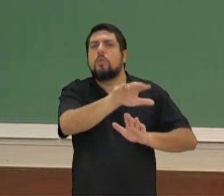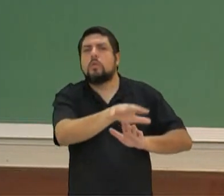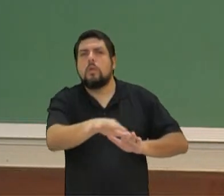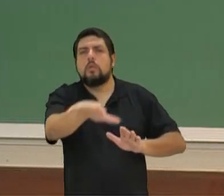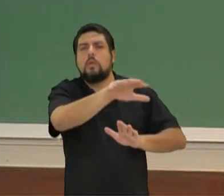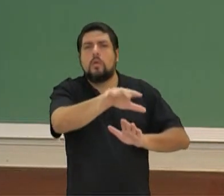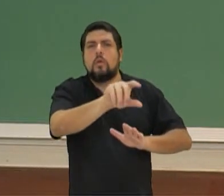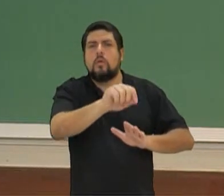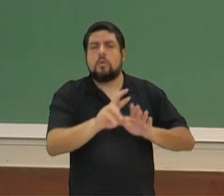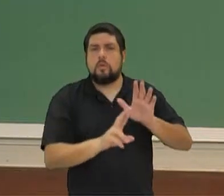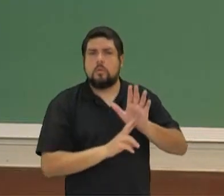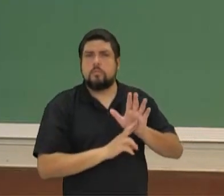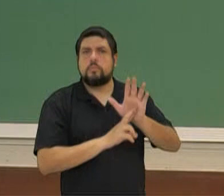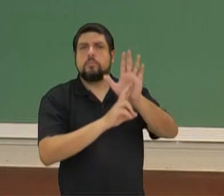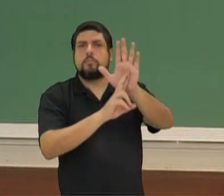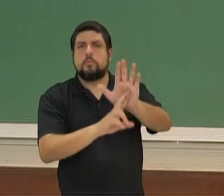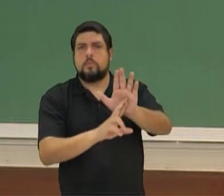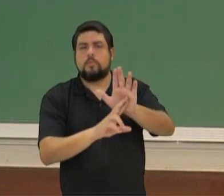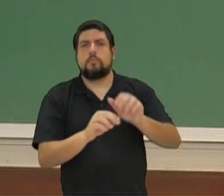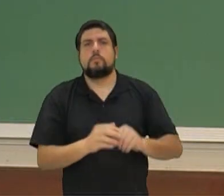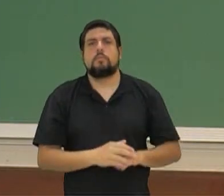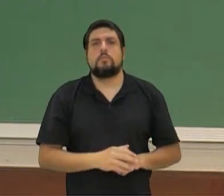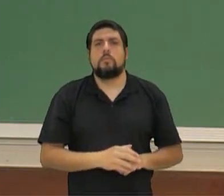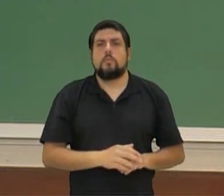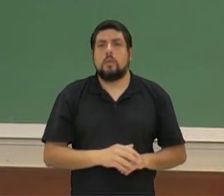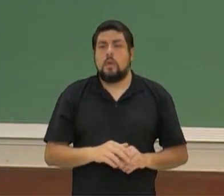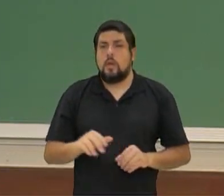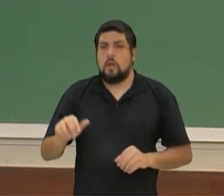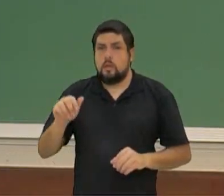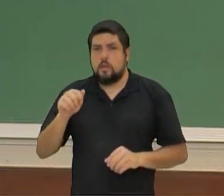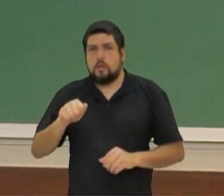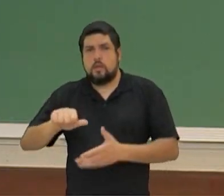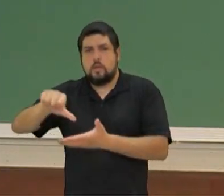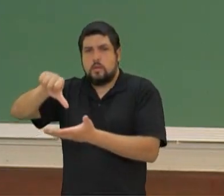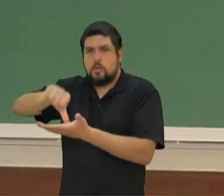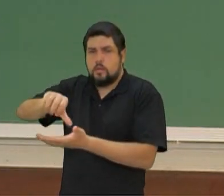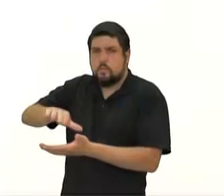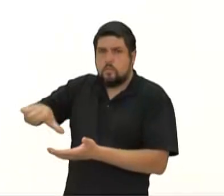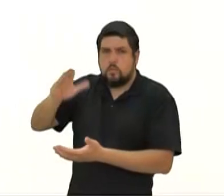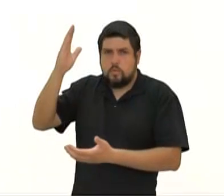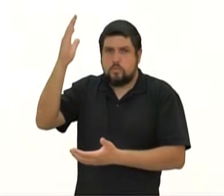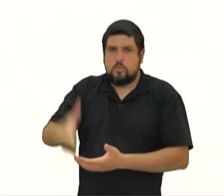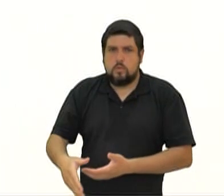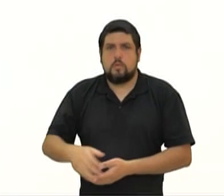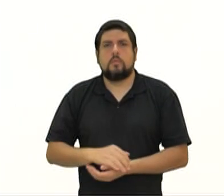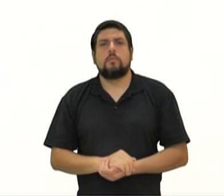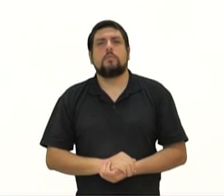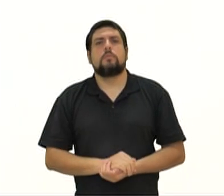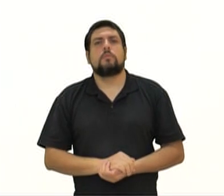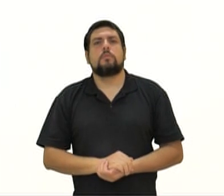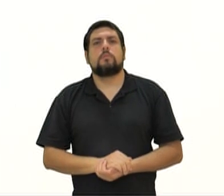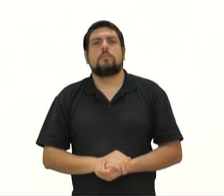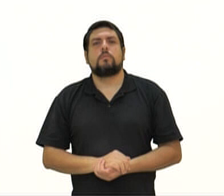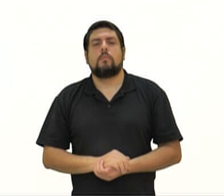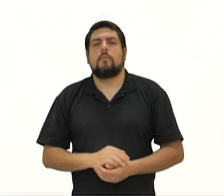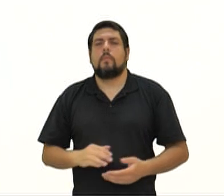representar. Por isso que ela é representativa. Em Atenas, ela era direta. Próximo tema nosso aqui é a arquitetura grega. Então,